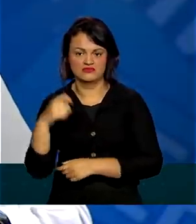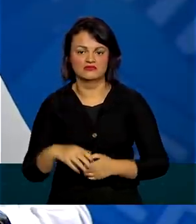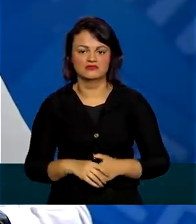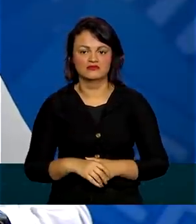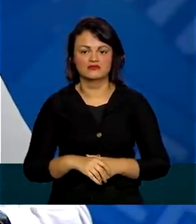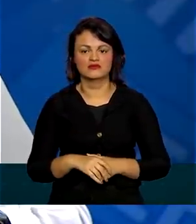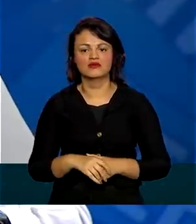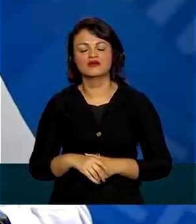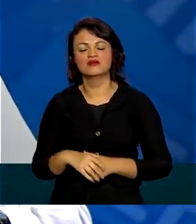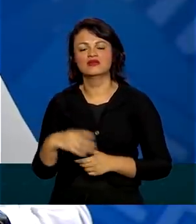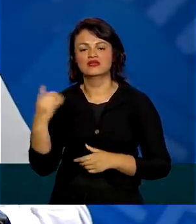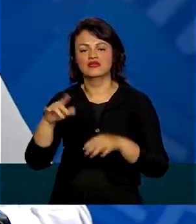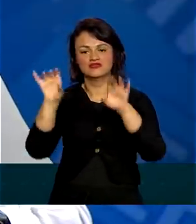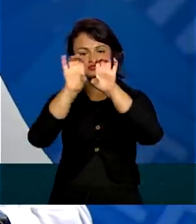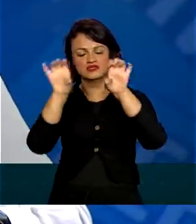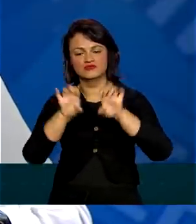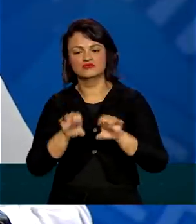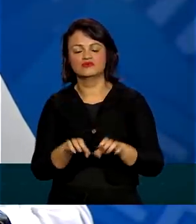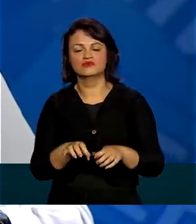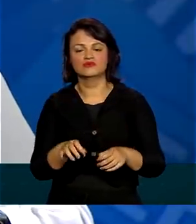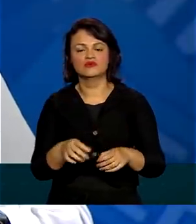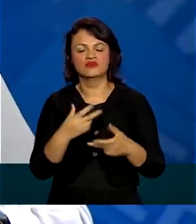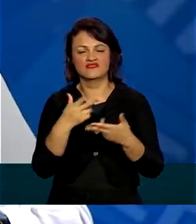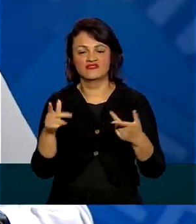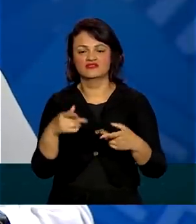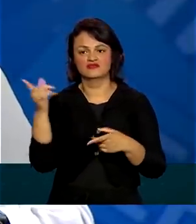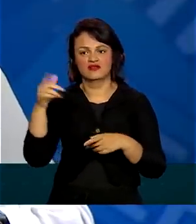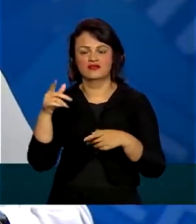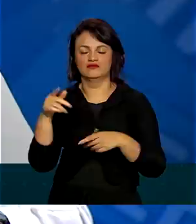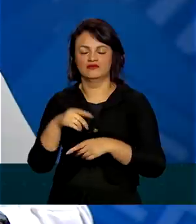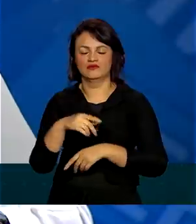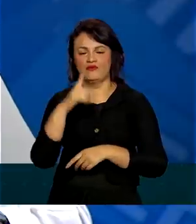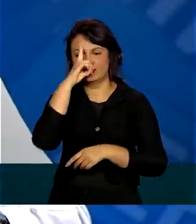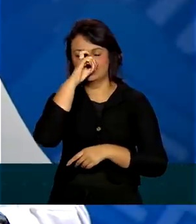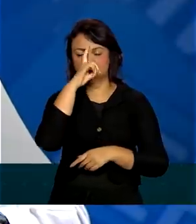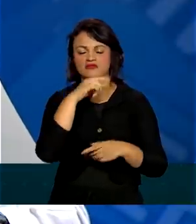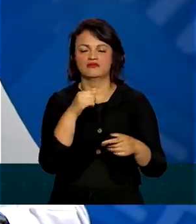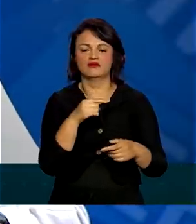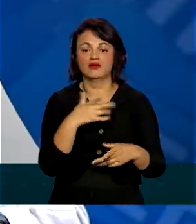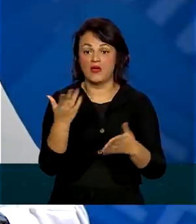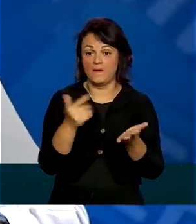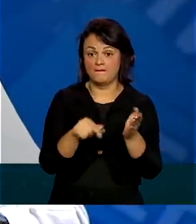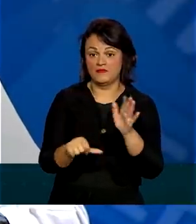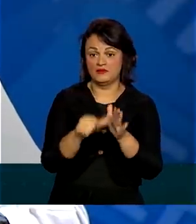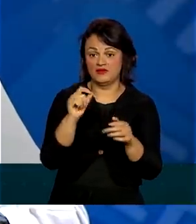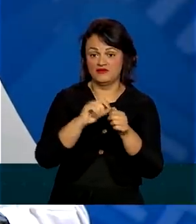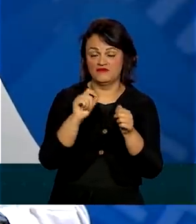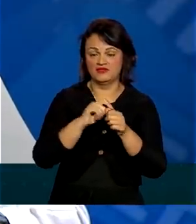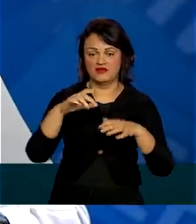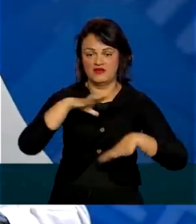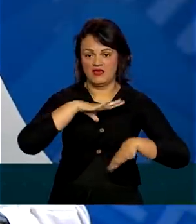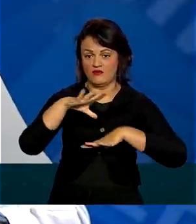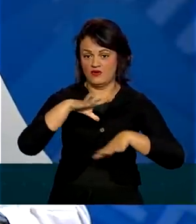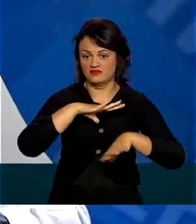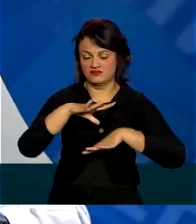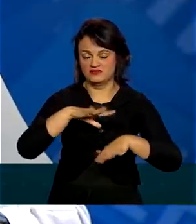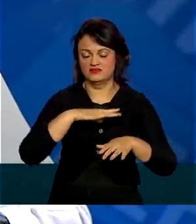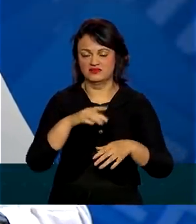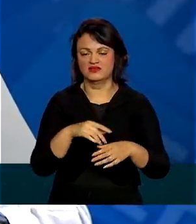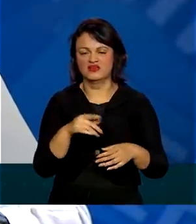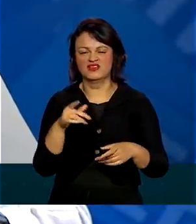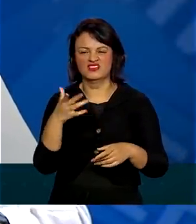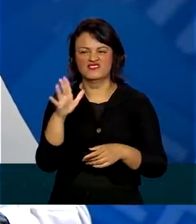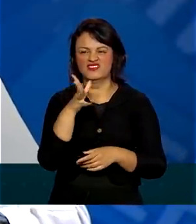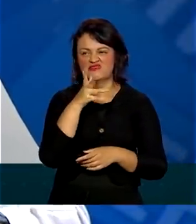situação dos hospitais de campanha. Este primeiro que está sendo feito aqui em Águas Lindas, nós estamos vendo